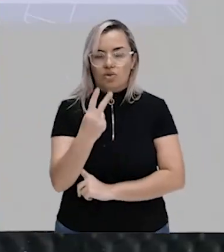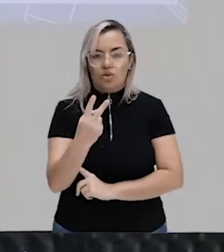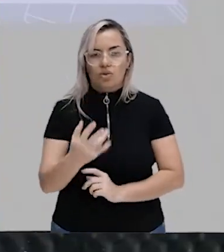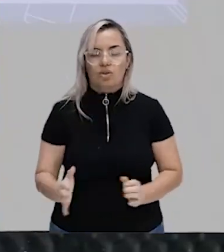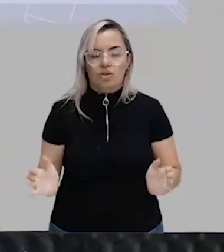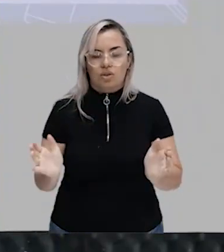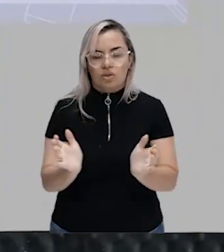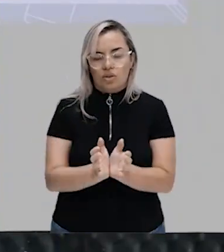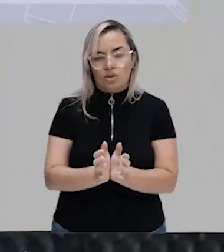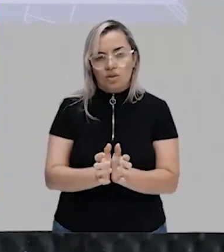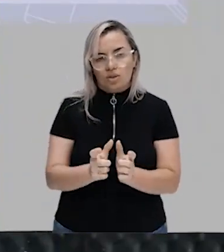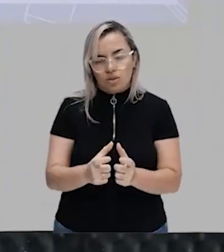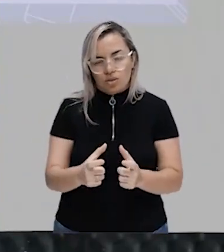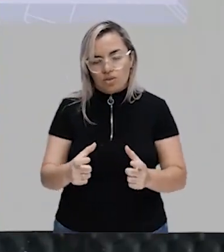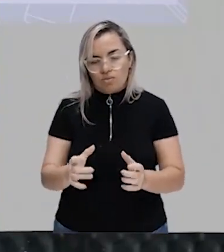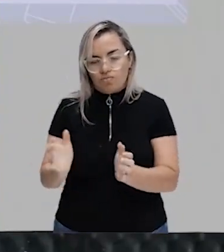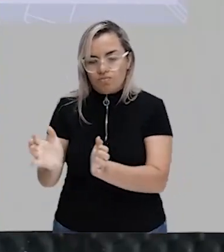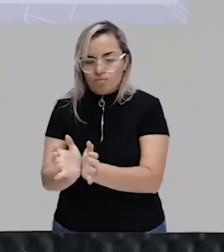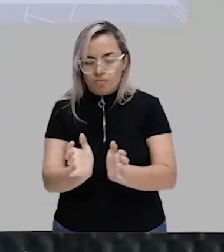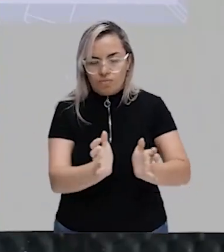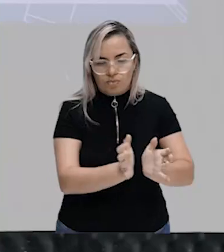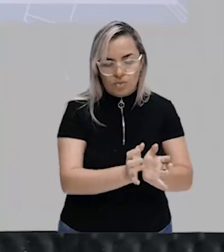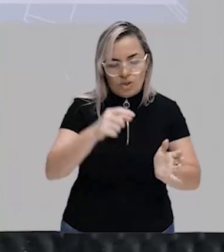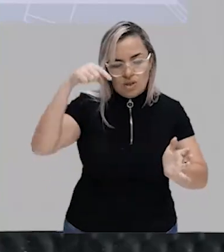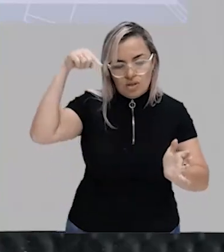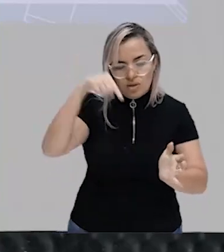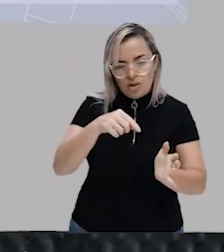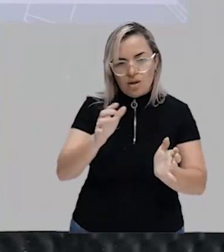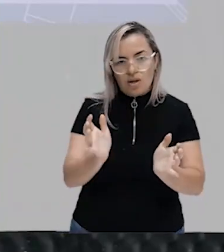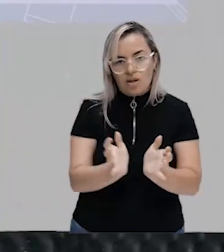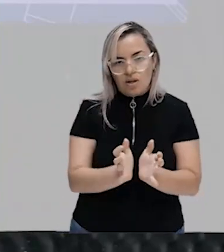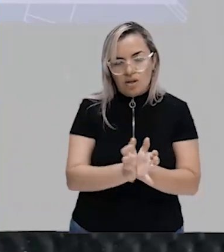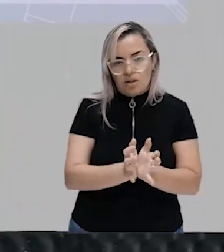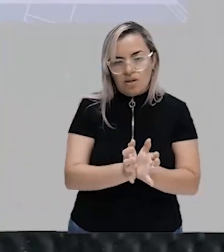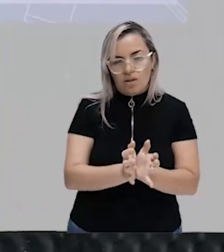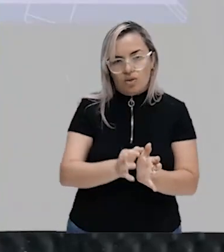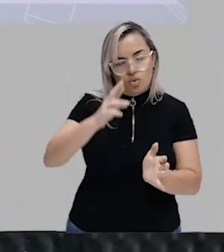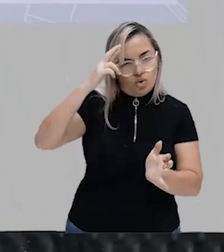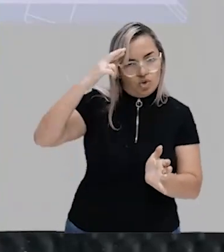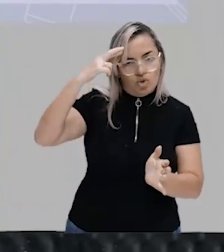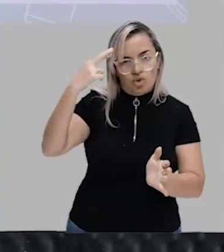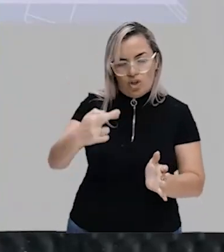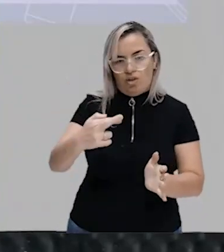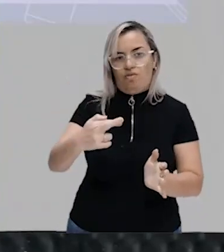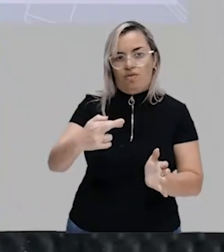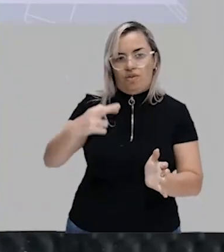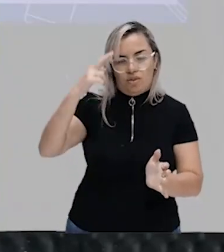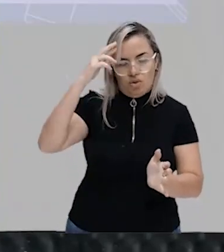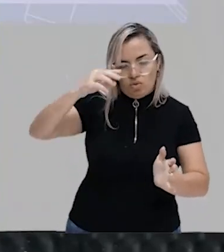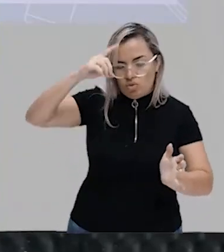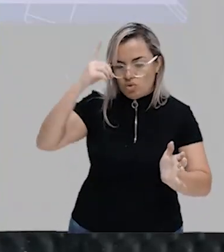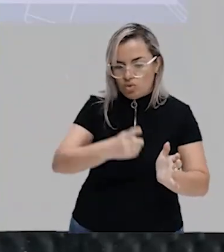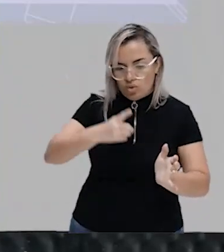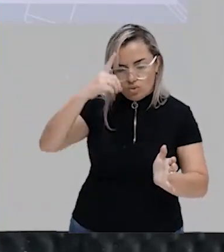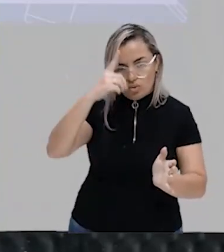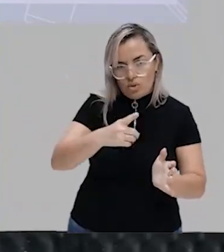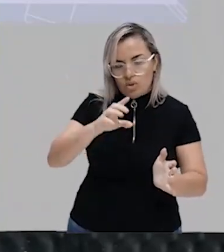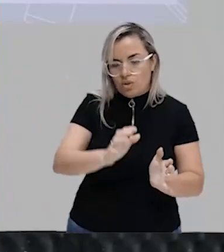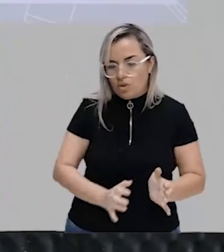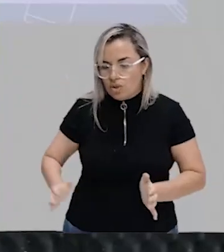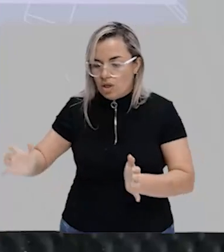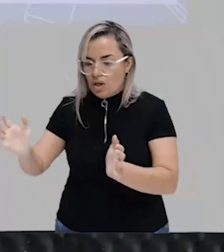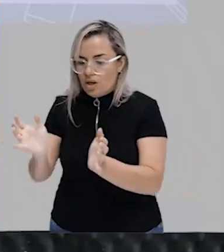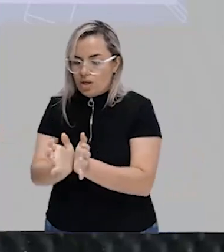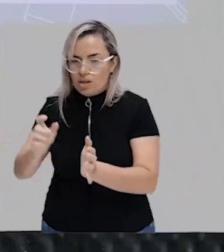sociedade. Aqueles que são detentores dos meios de produção e aqueles que não